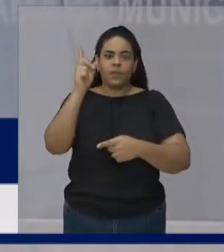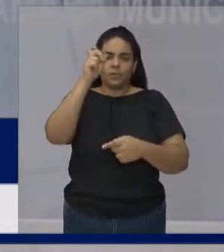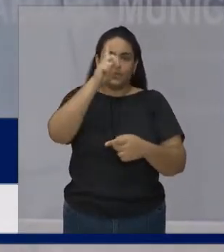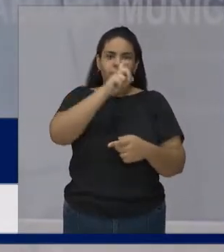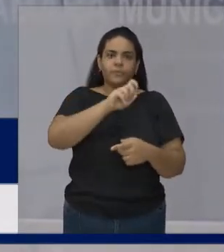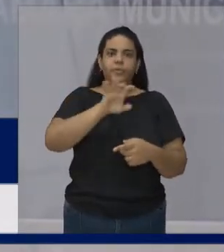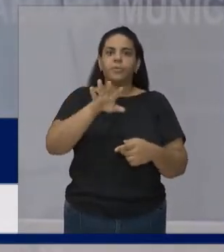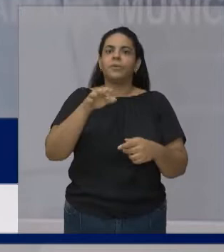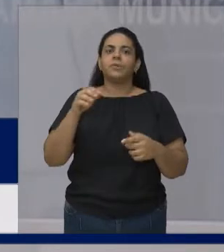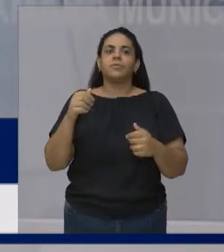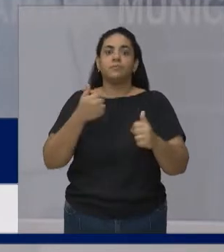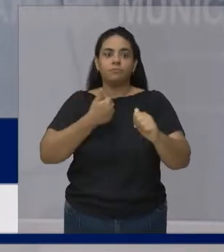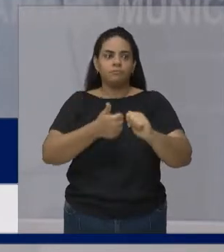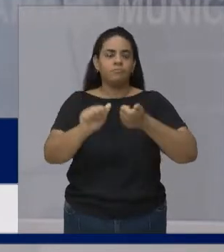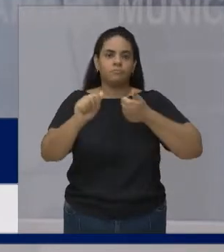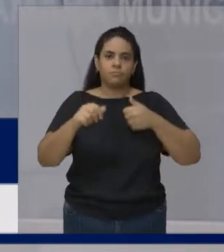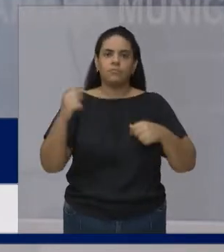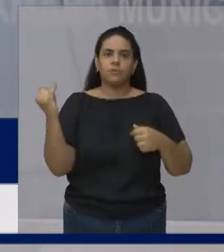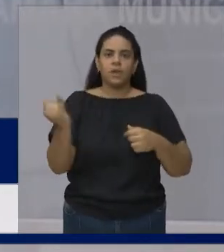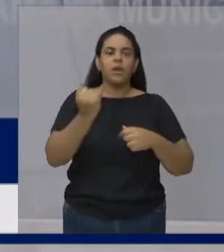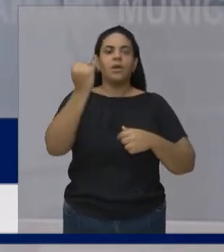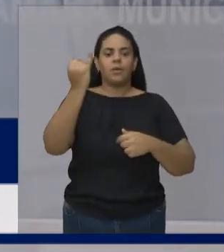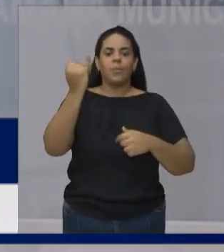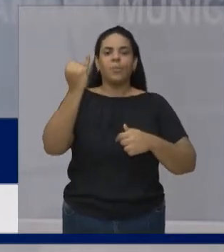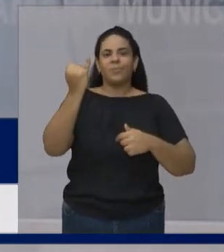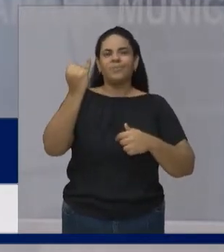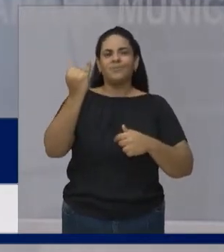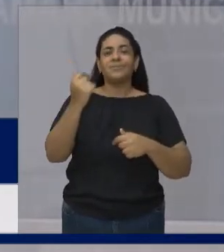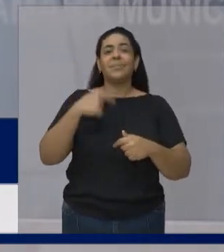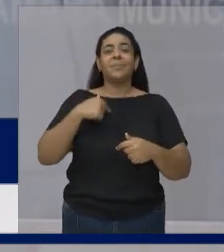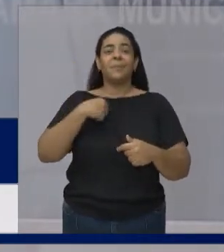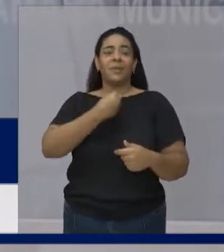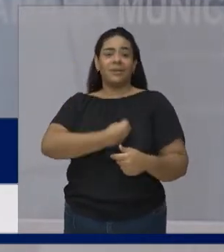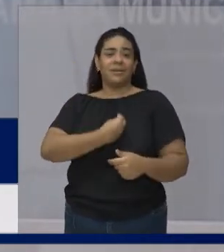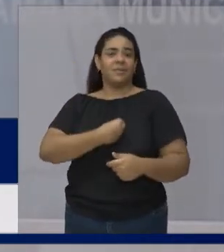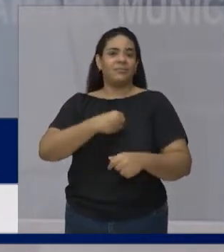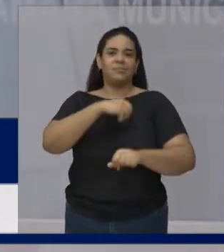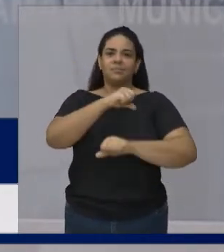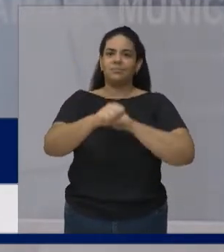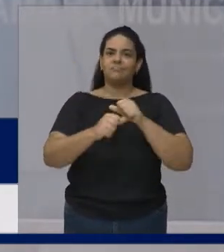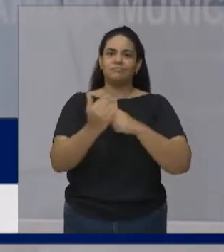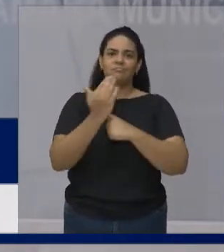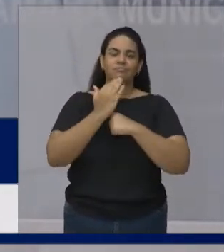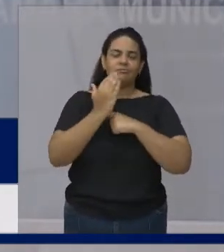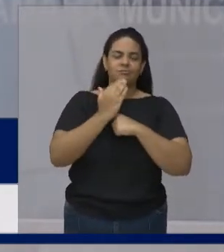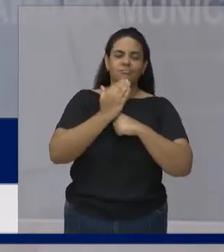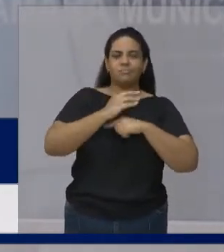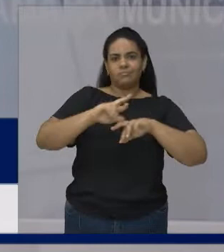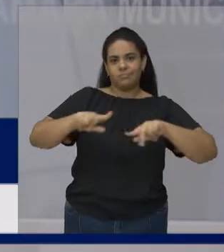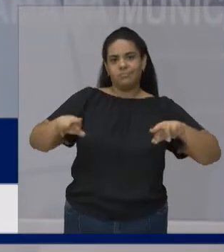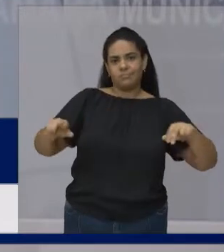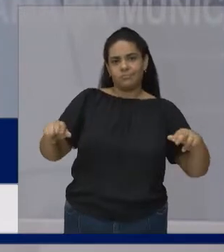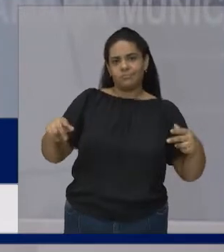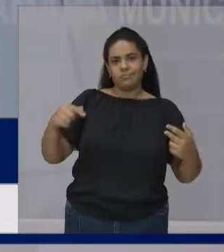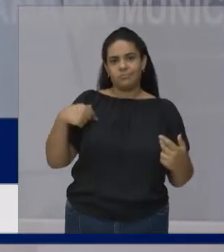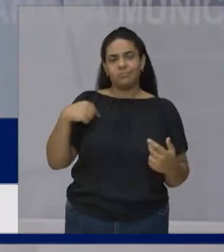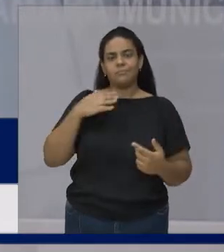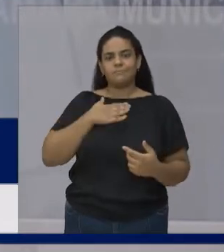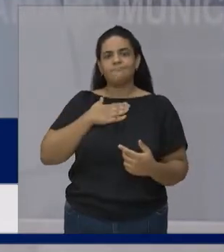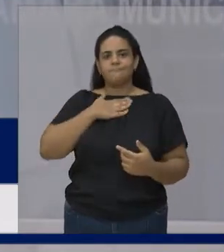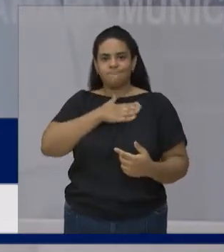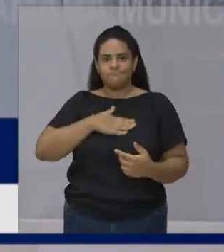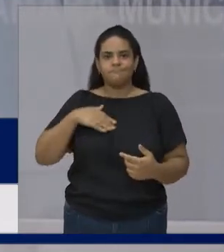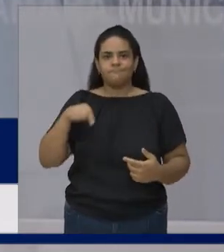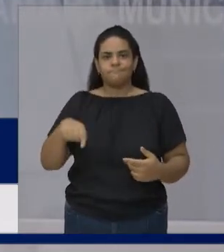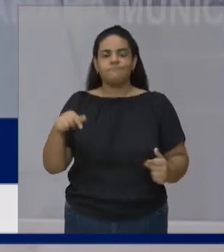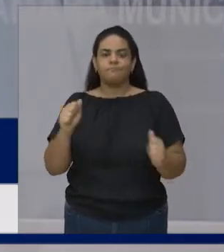E que a gente possa ser essa ponte Boa noite também ao pastor Knight Muito obrigado pela oportunidade Mais uma vez A